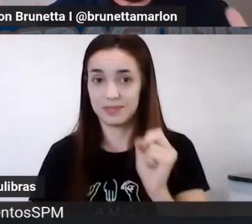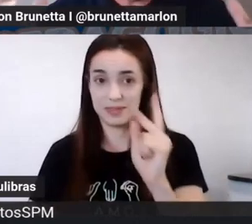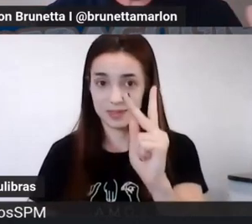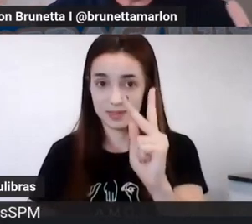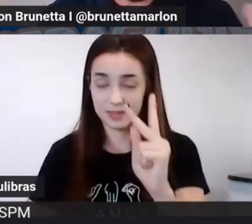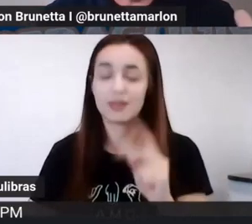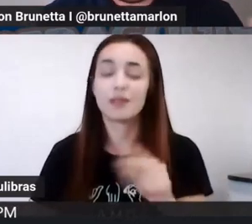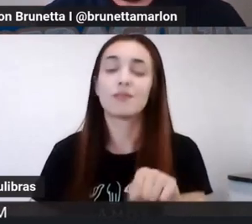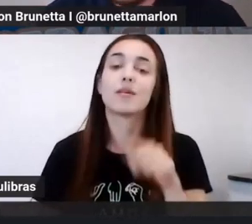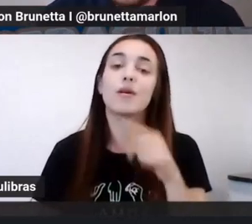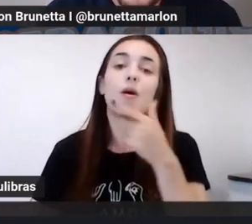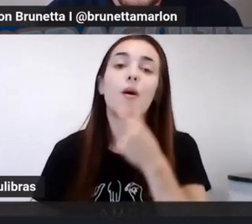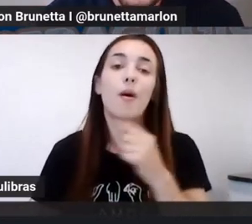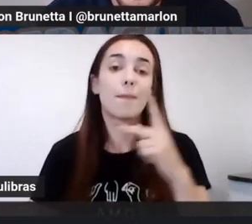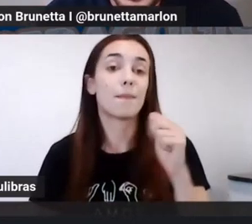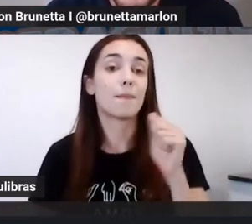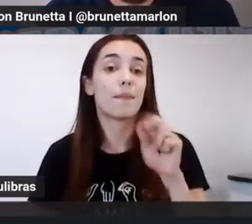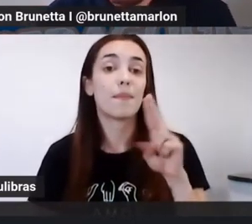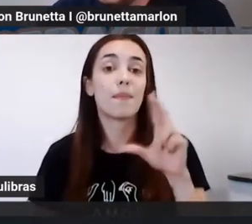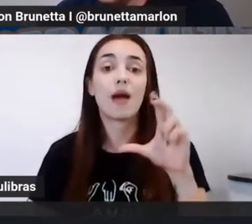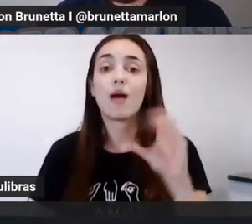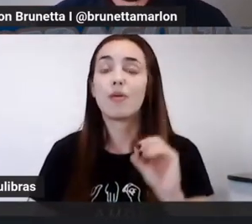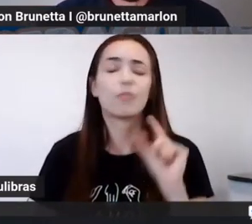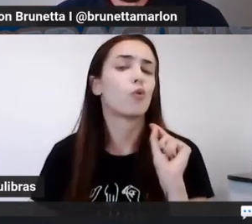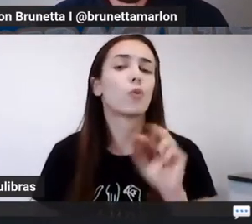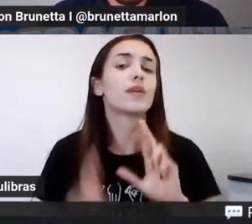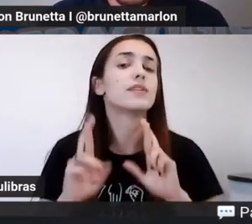Tomazinho, qual a expectativa para a noite de hoje?